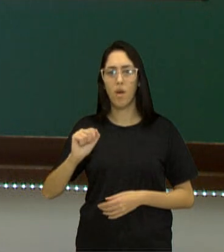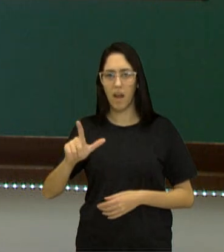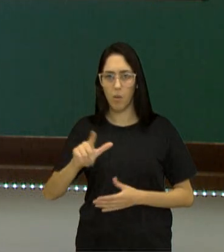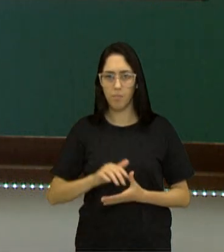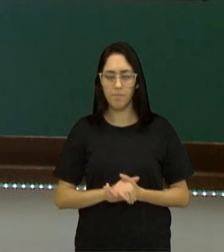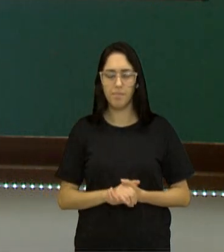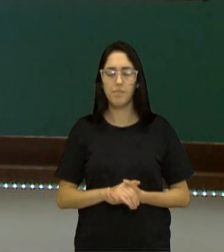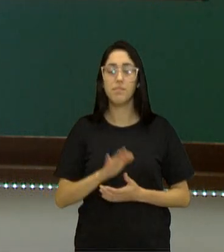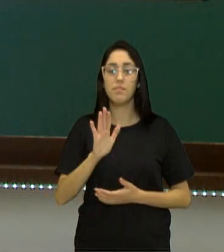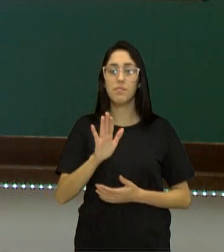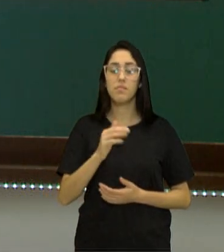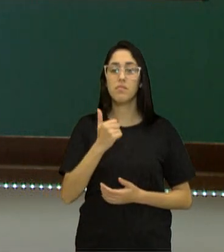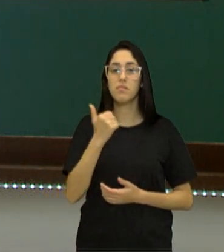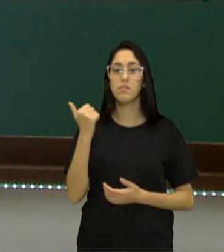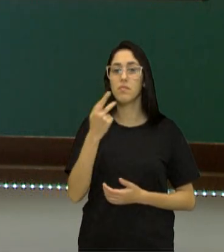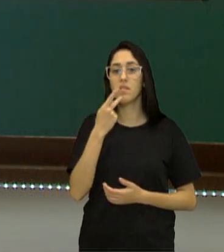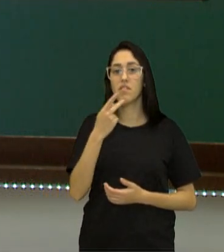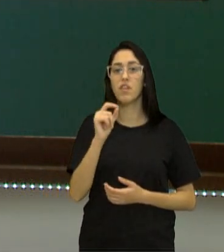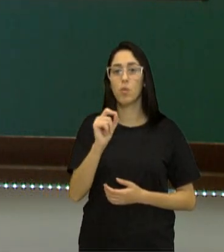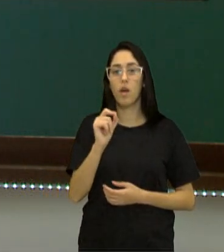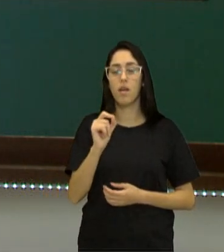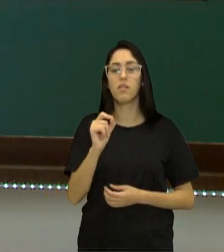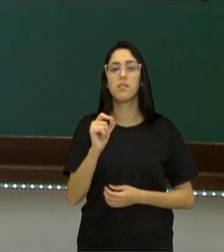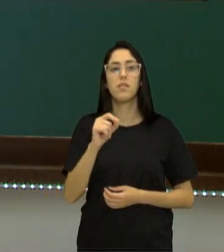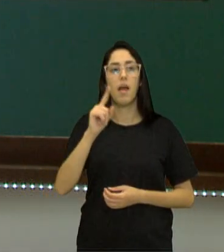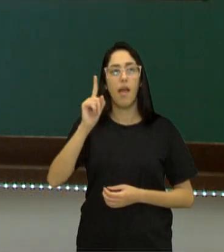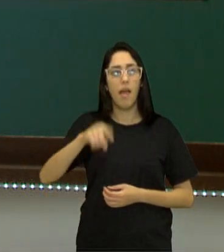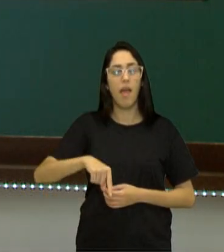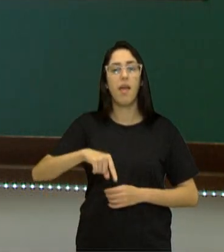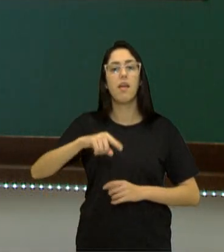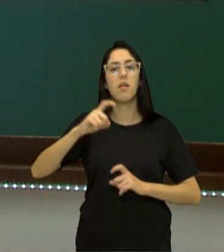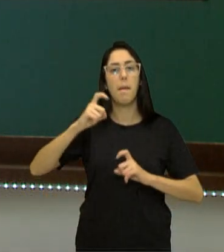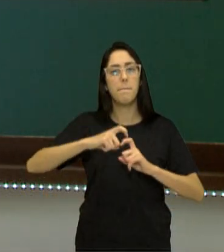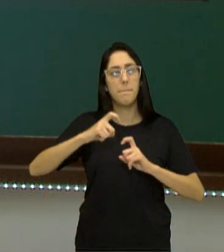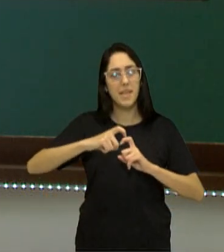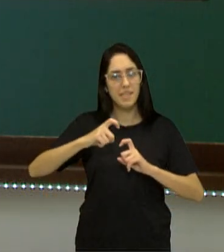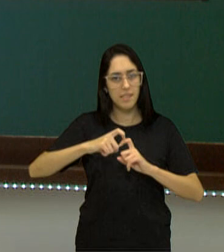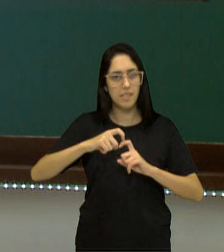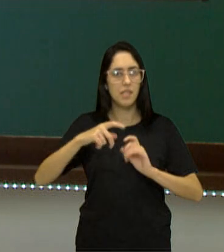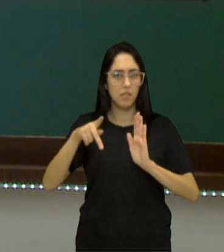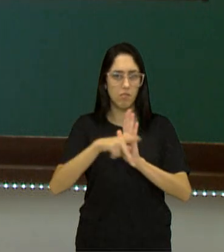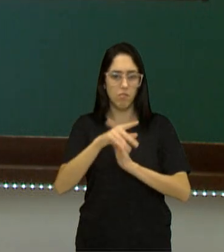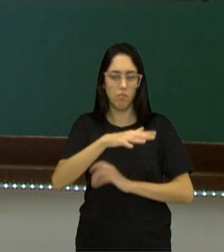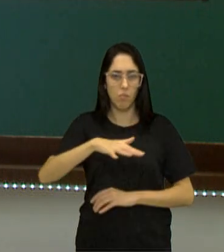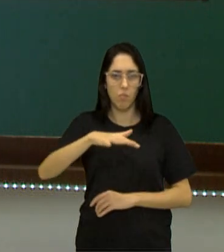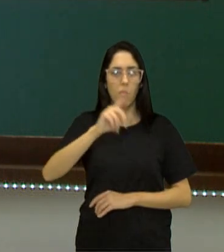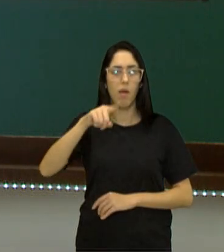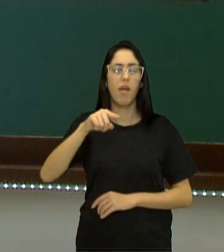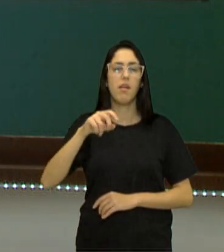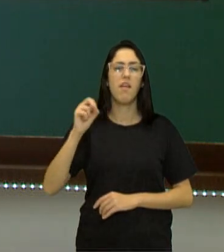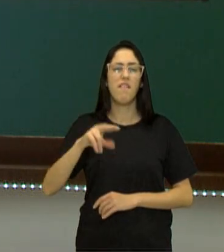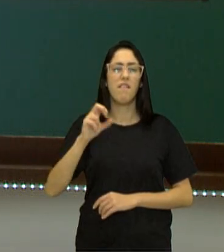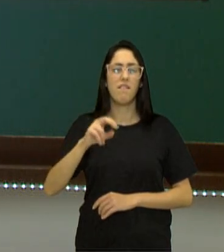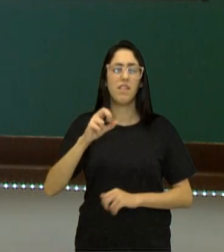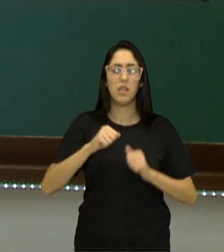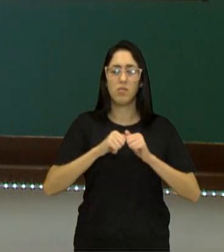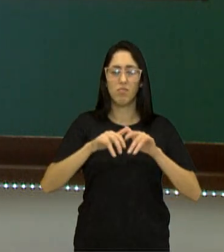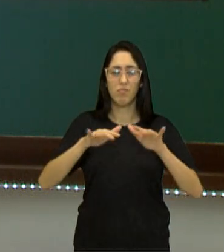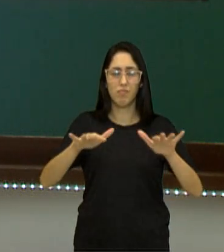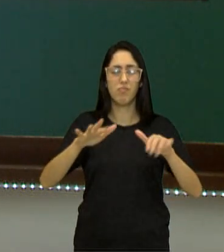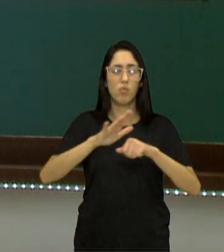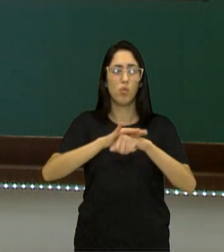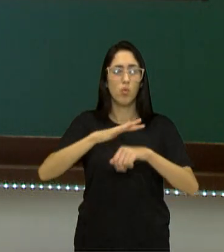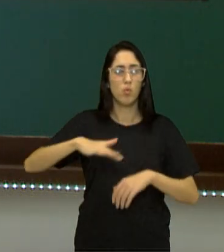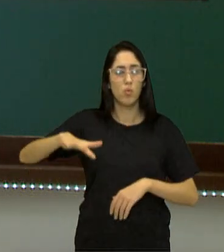primeira definição. Medicina Família de Vírus, COV, que provoca variadas doenças em